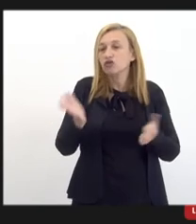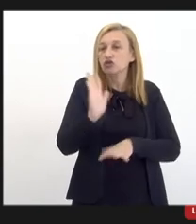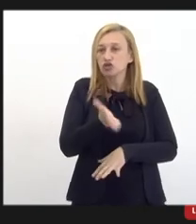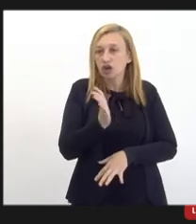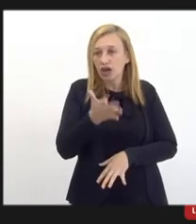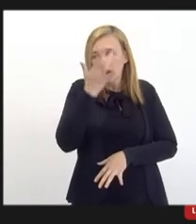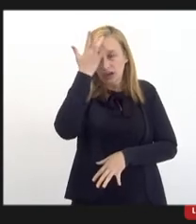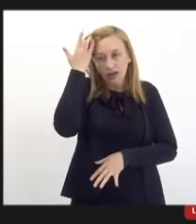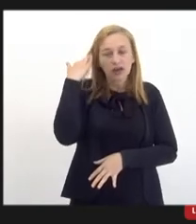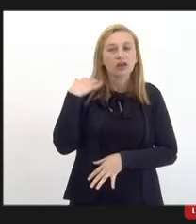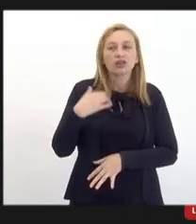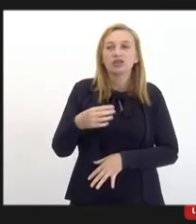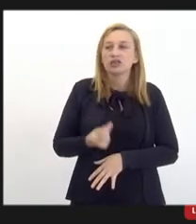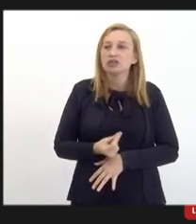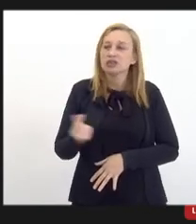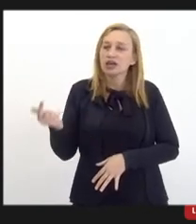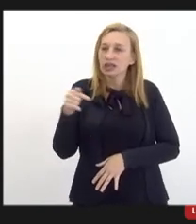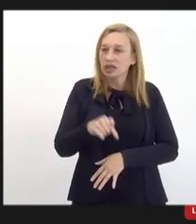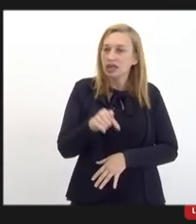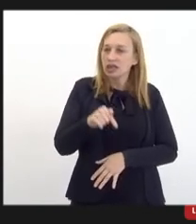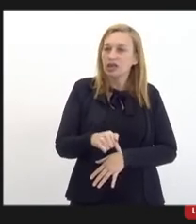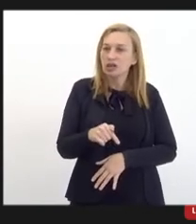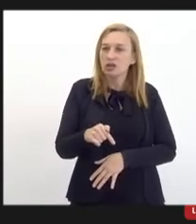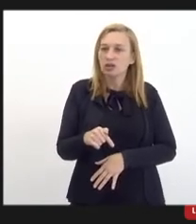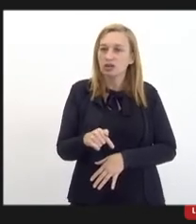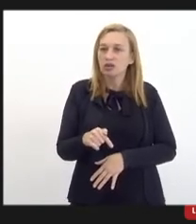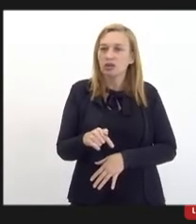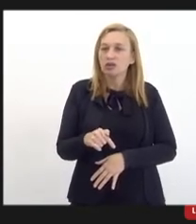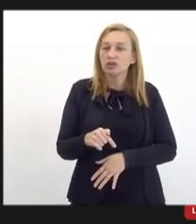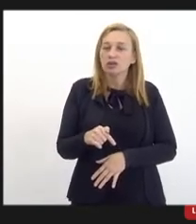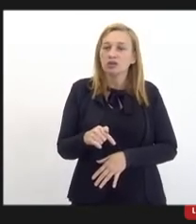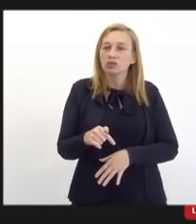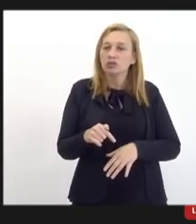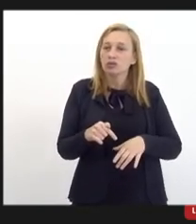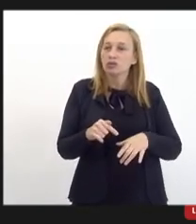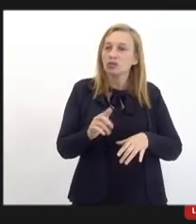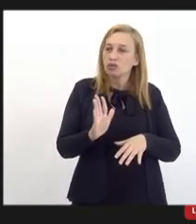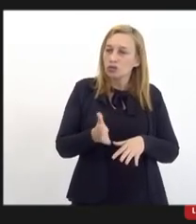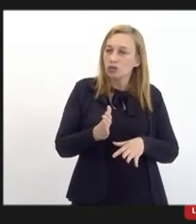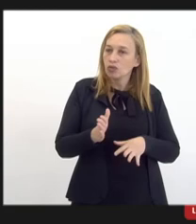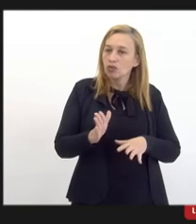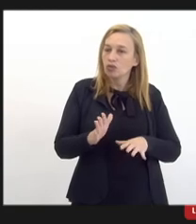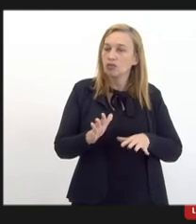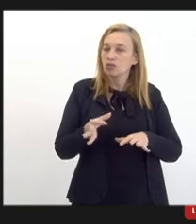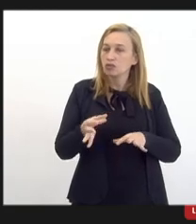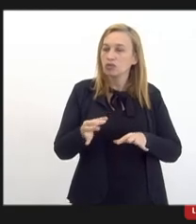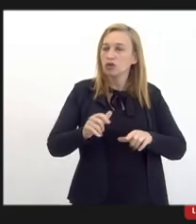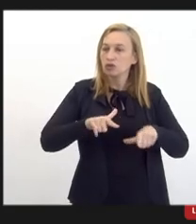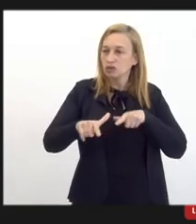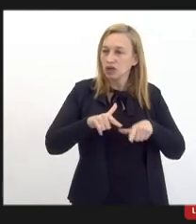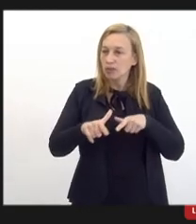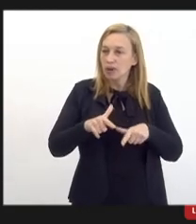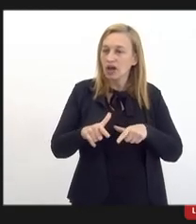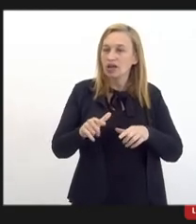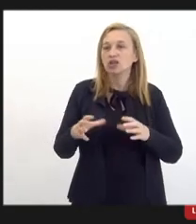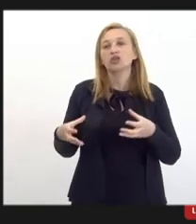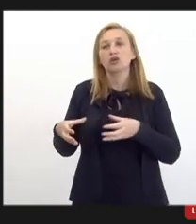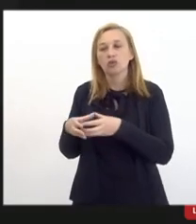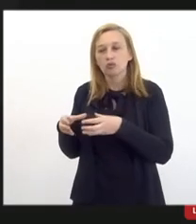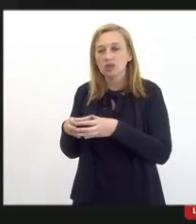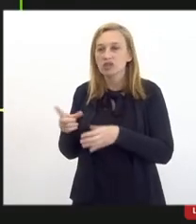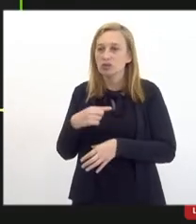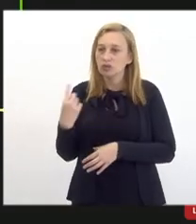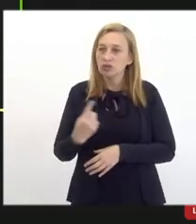gente já sai aqui com algum dever de casa tanto nós da comissão quanto os senhores